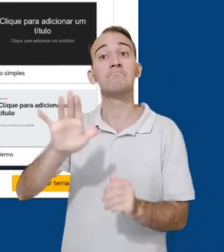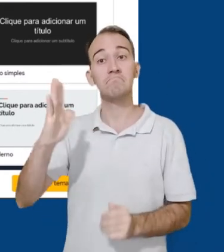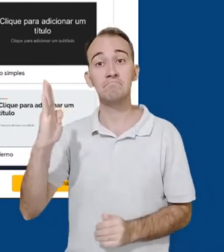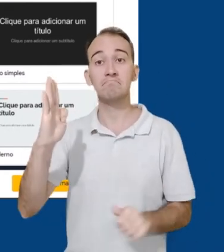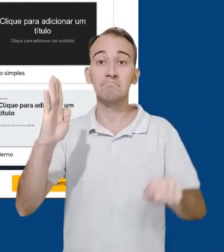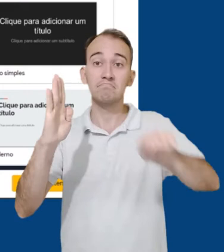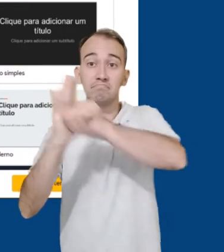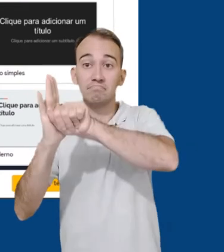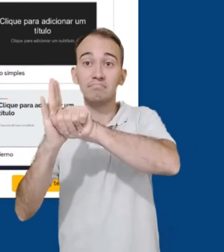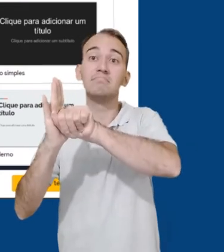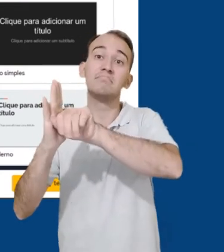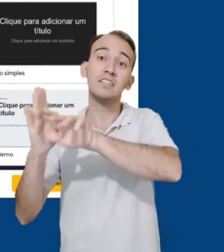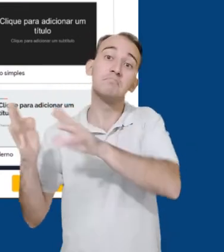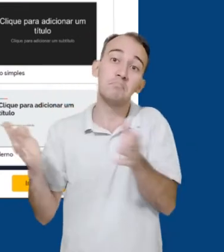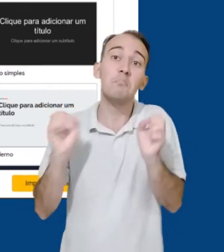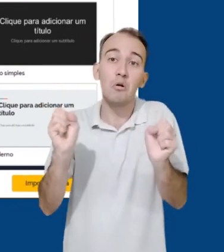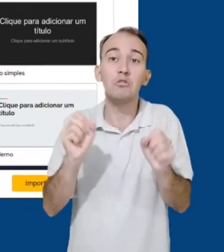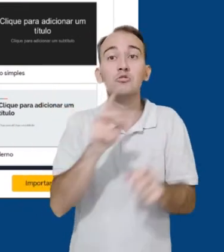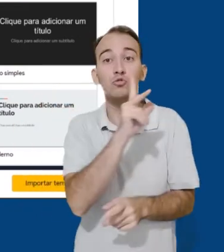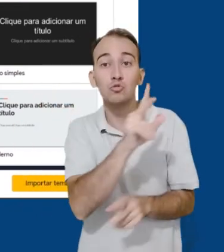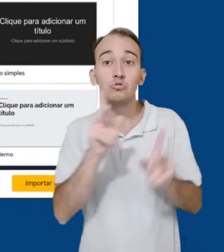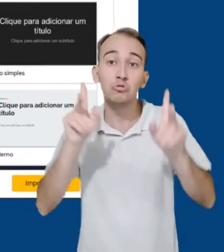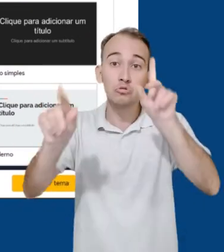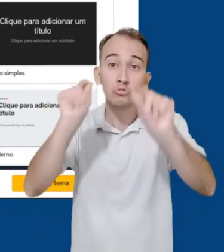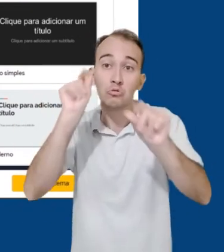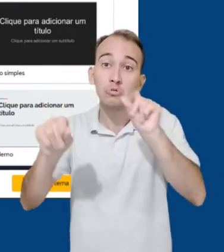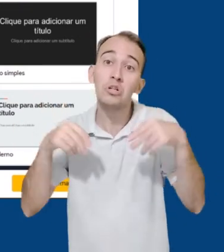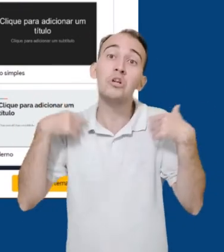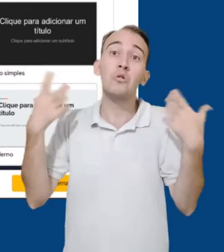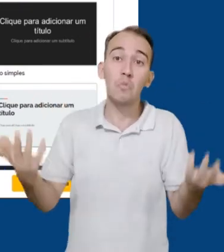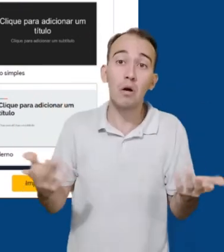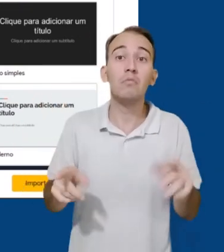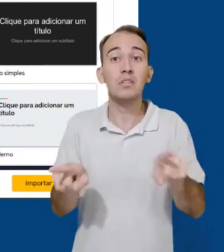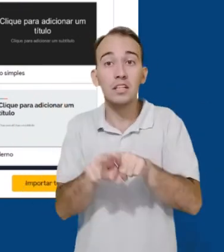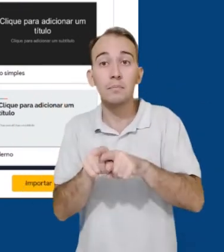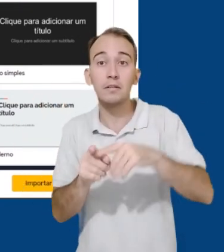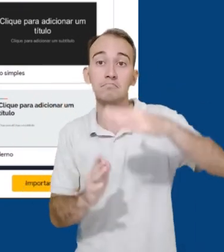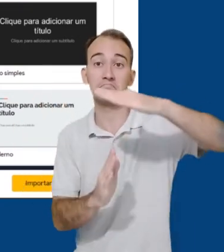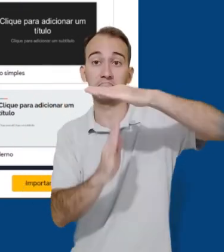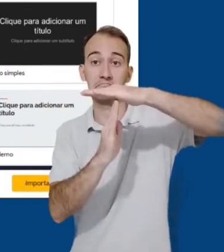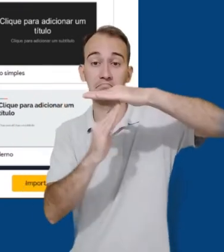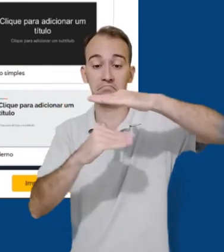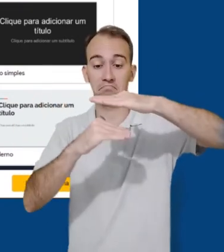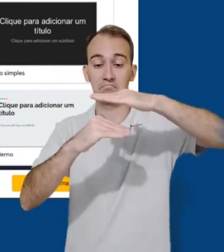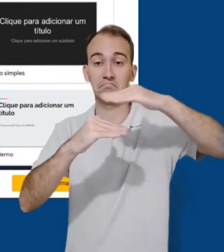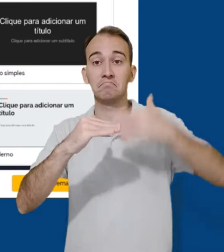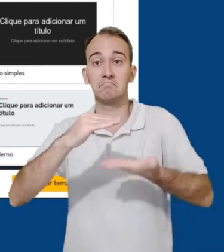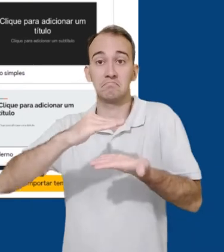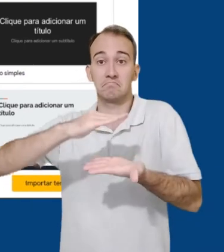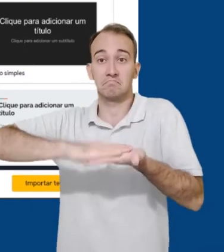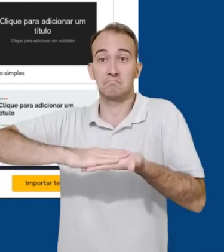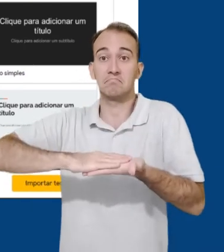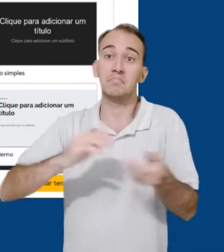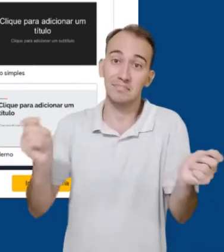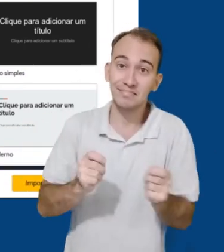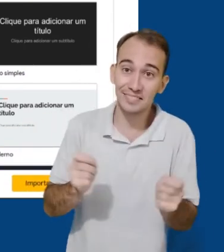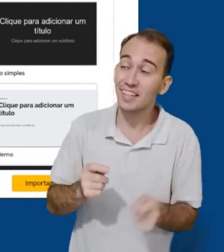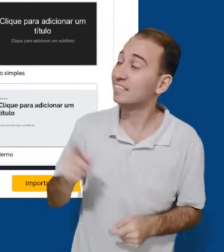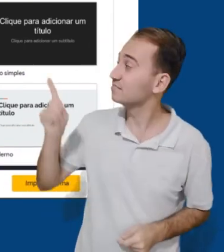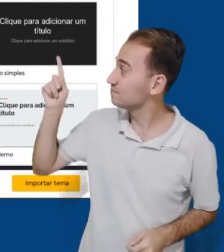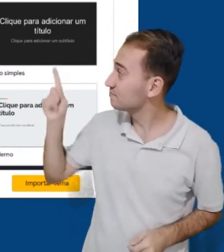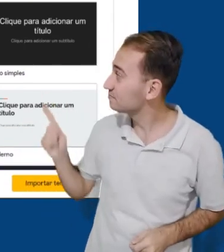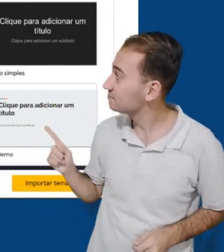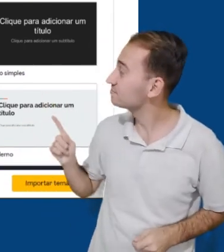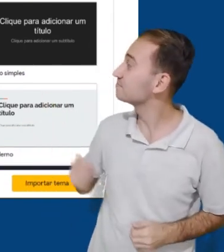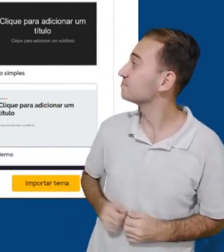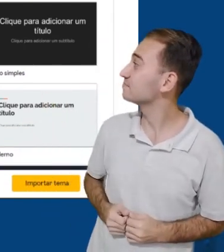também se vamos mantê-lo ao topo, ao centro e alinhado à linha de base. Mais ao lado, os três pontinhos nos oferecem mais opções de